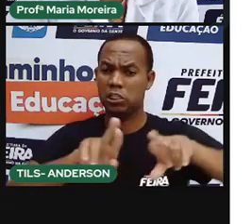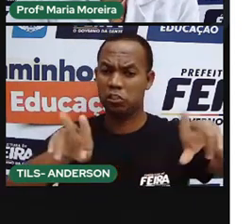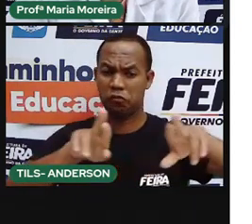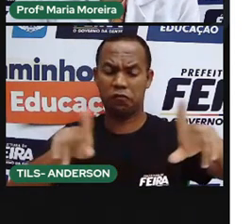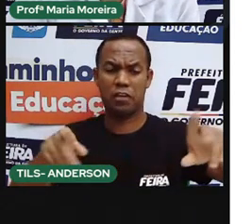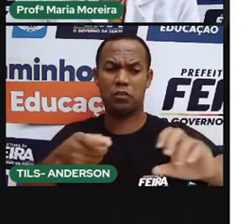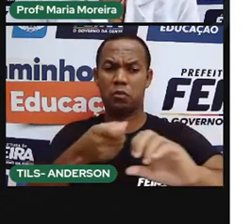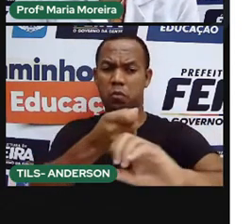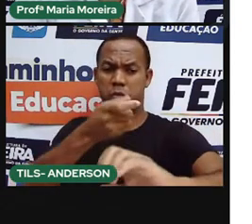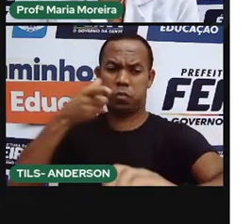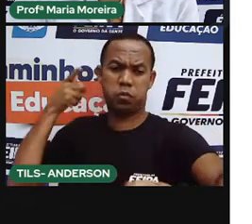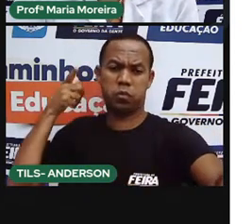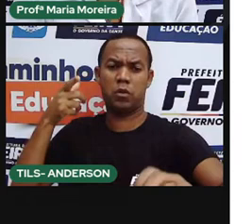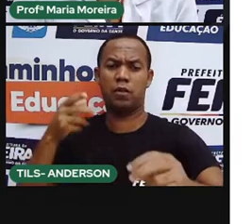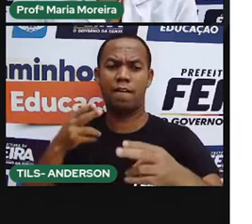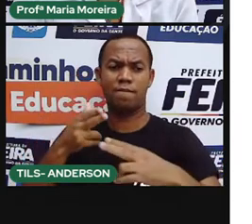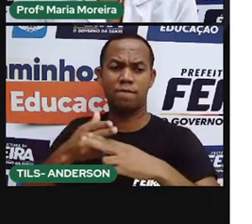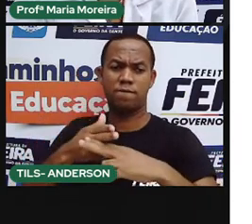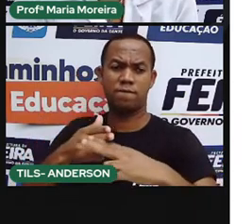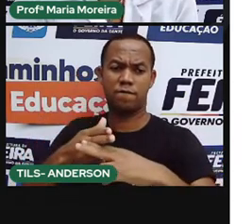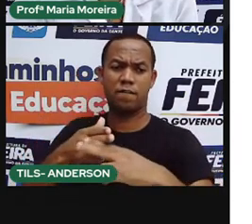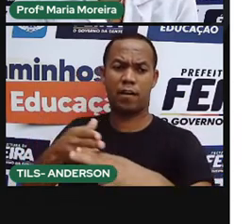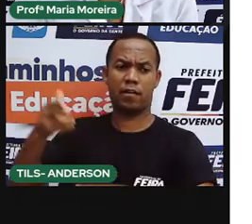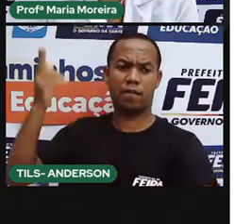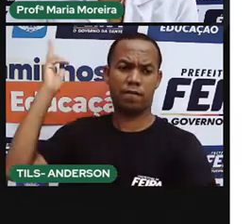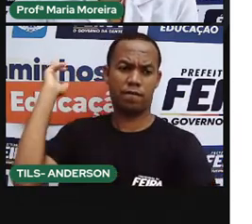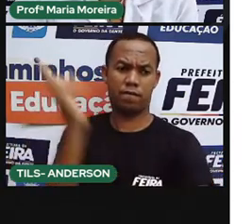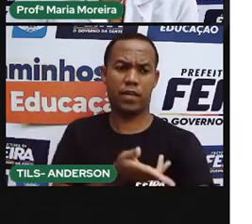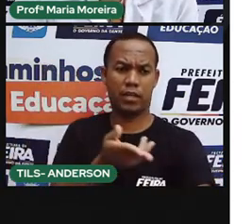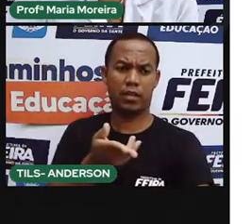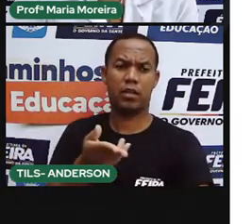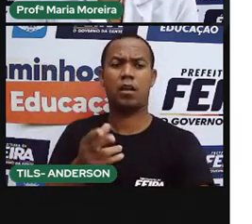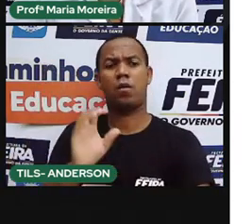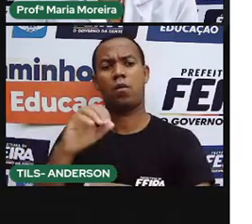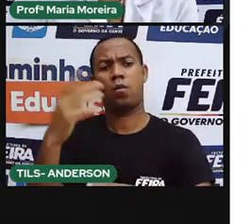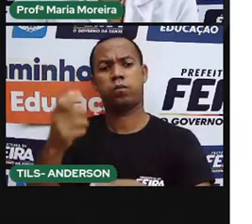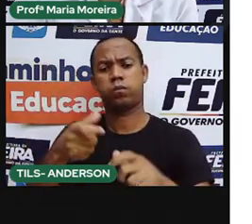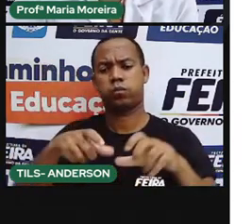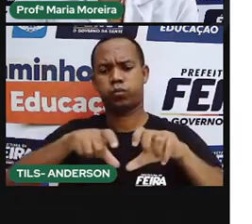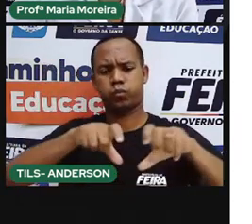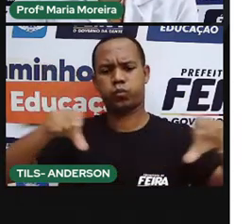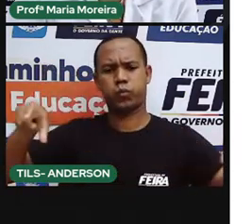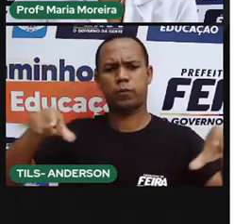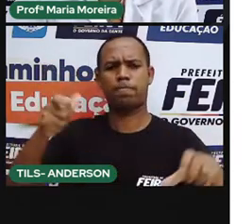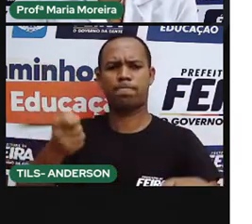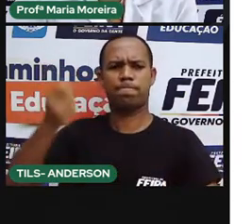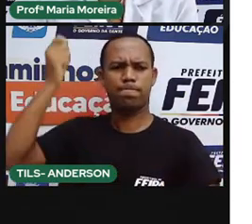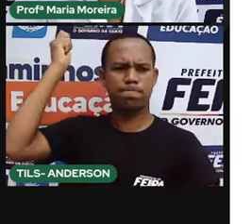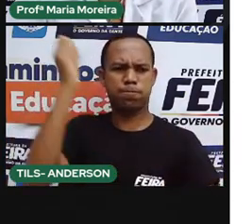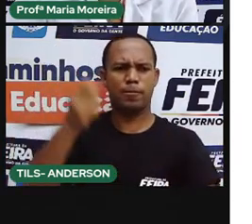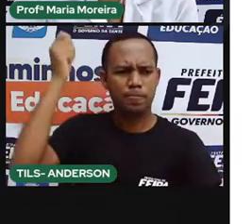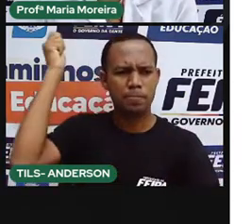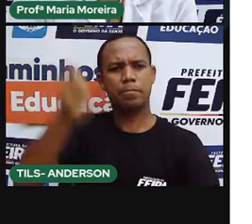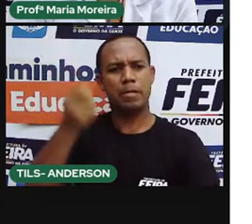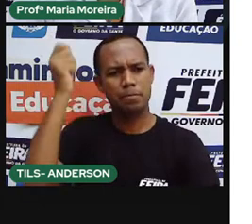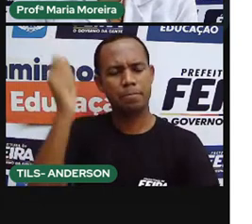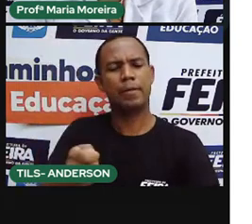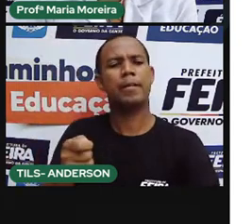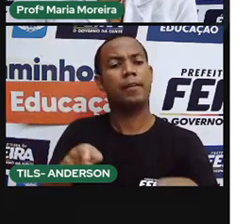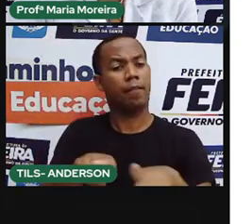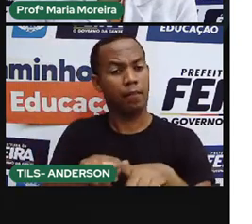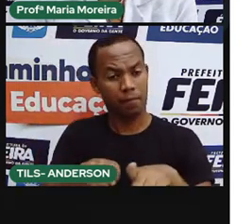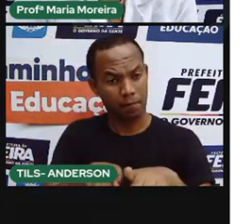exemplo, o churso, que é a madeira com corrente de ferro afiada. A borduna, né? O é corrente de madeira. As